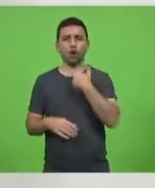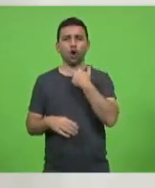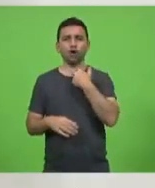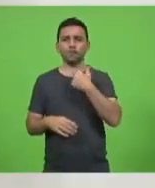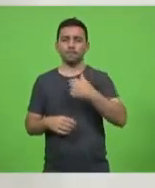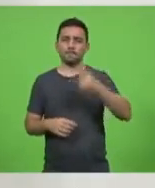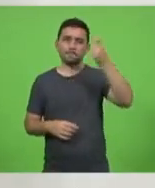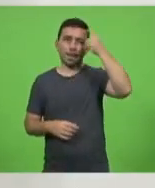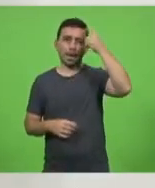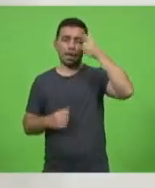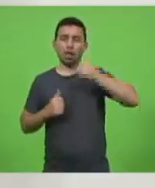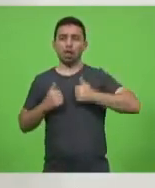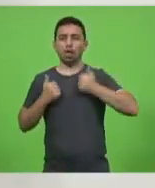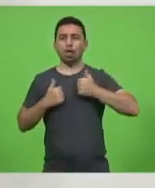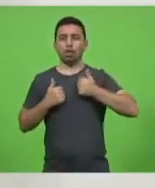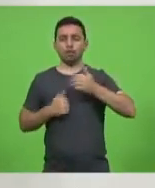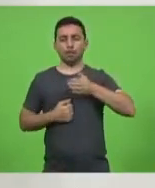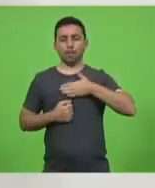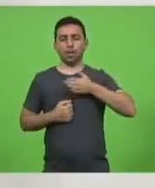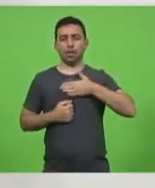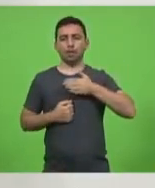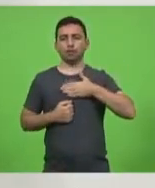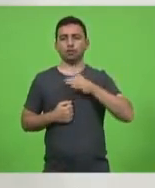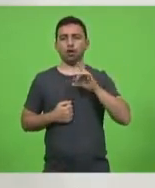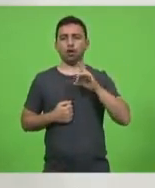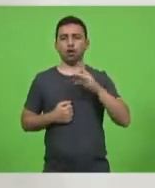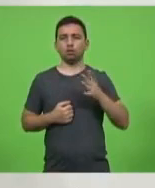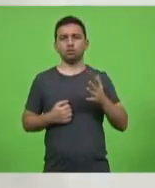pensar só em mim, eu tenho que pensar no próximo.